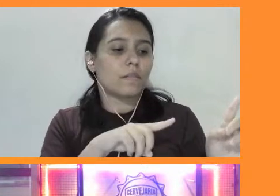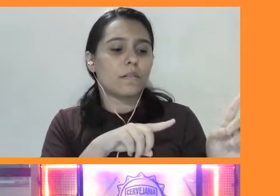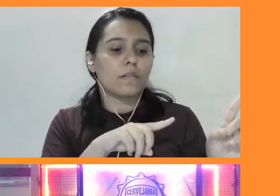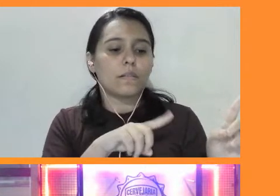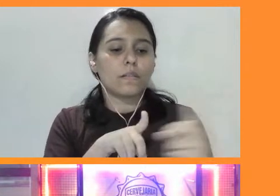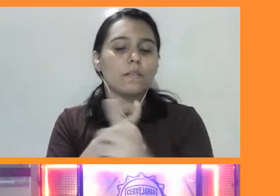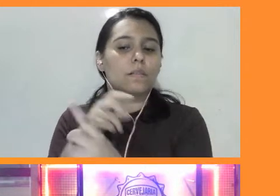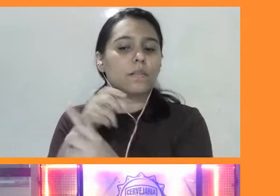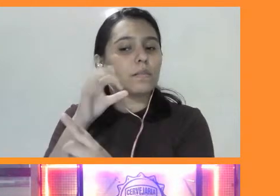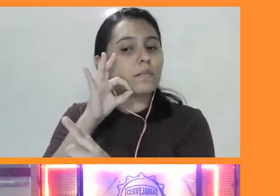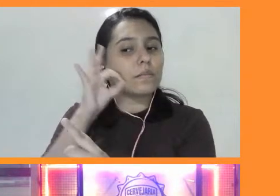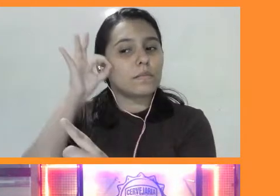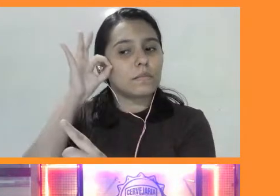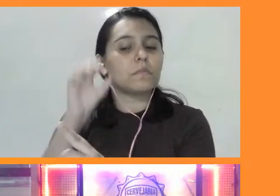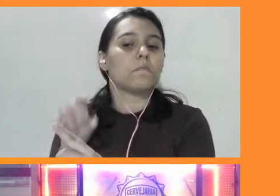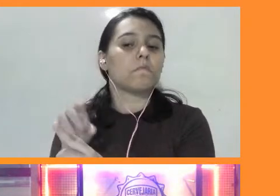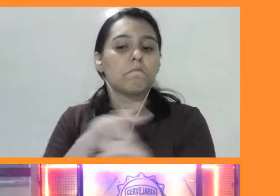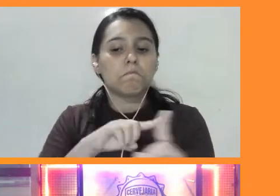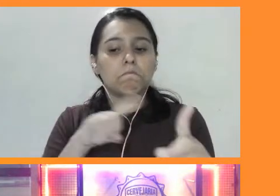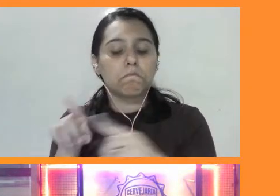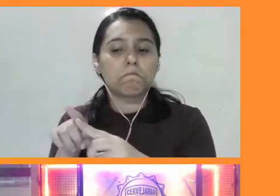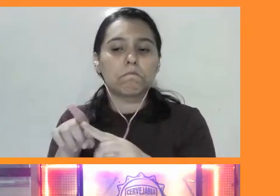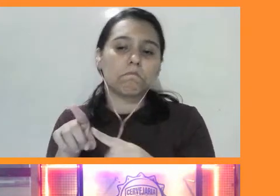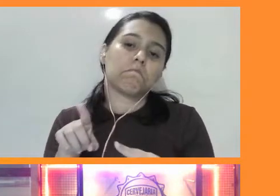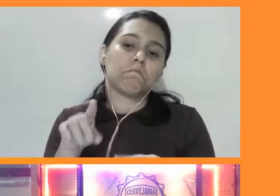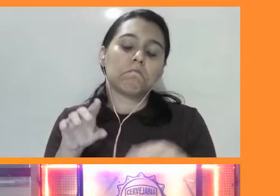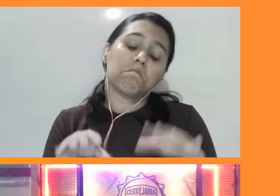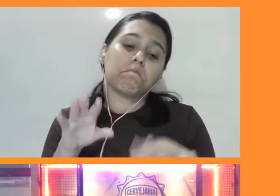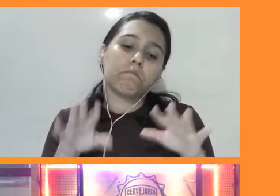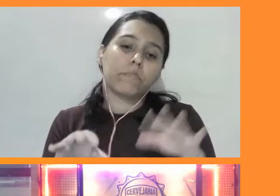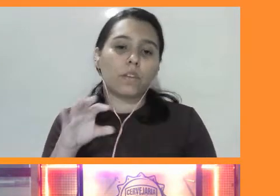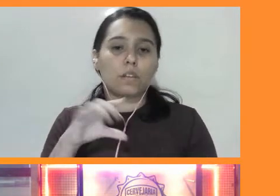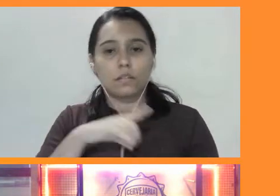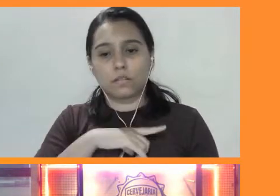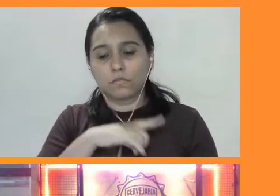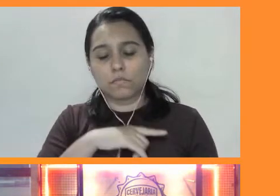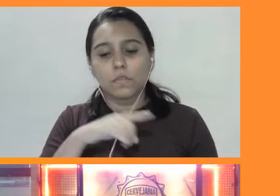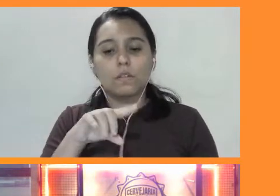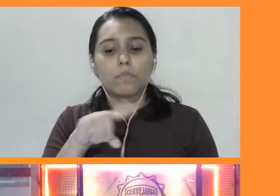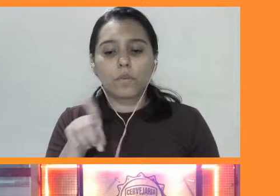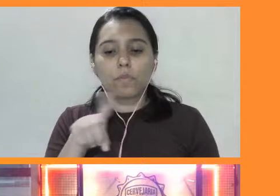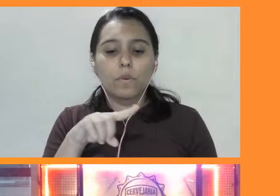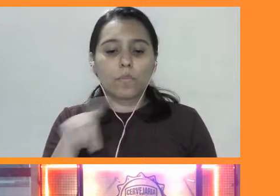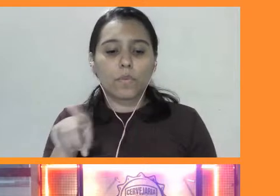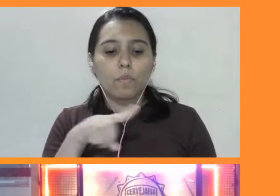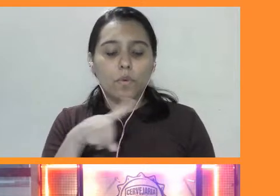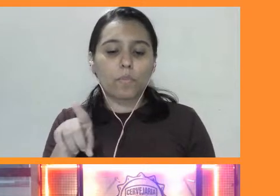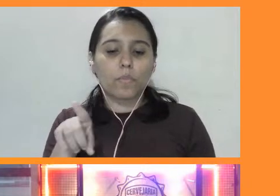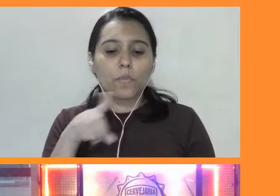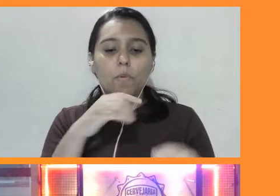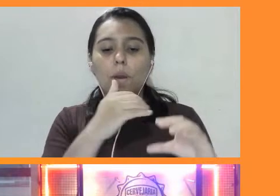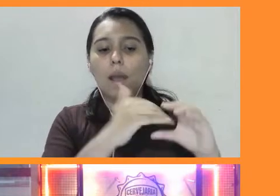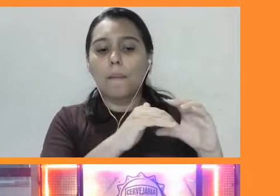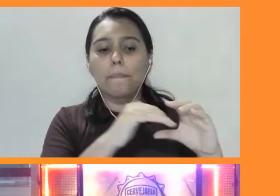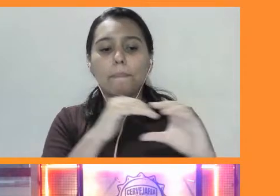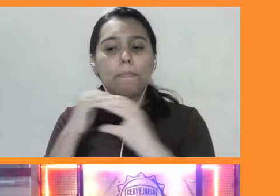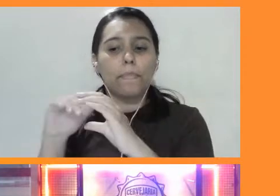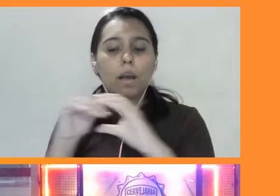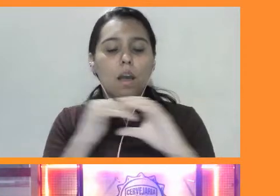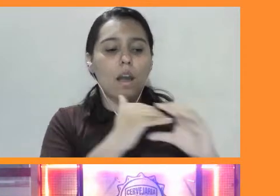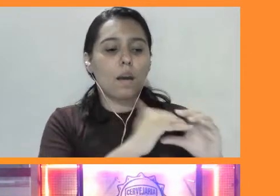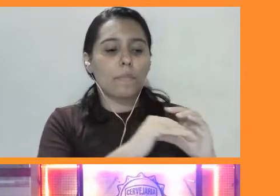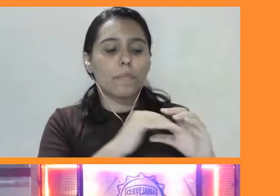Existem padrões típicos de jovens, típicos de fêmeas. Então, são várias mensagens. Às vezes, a mensagem é sondando uma